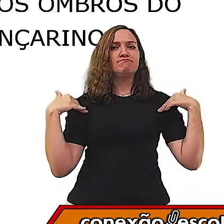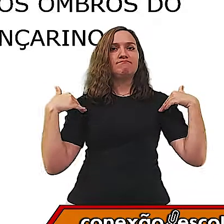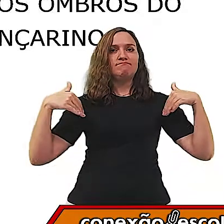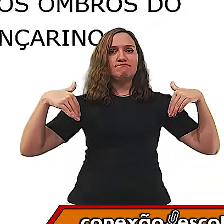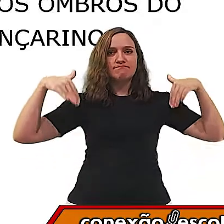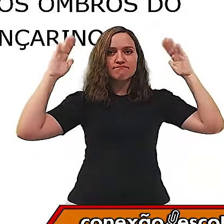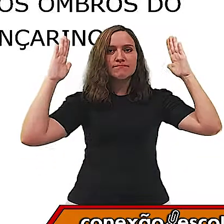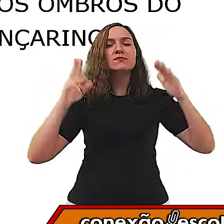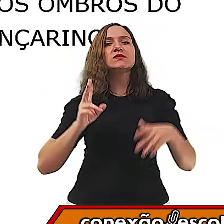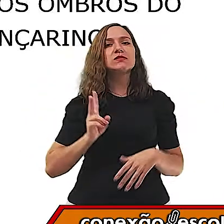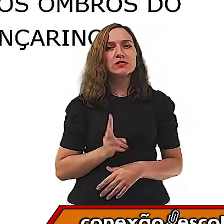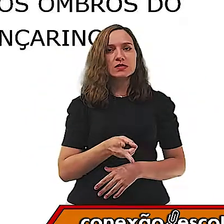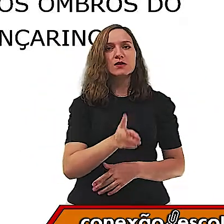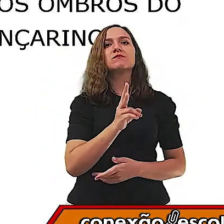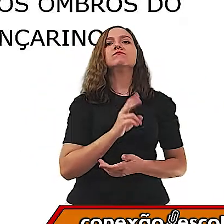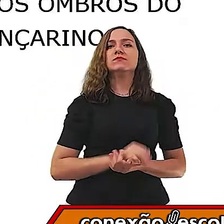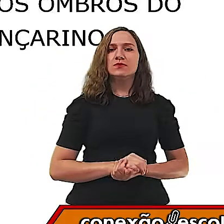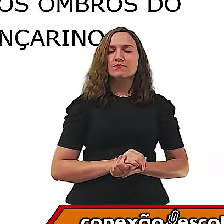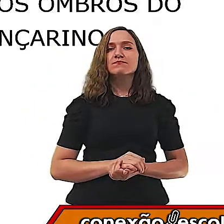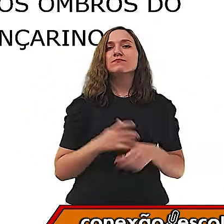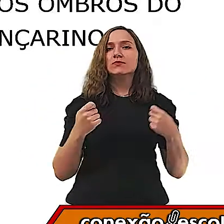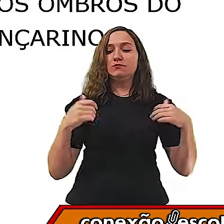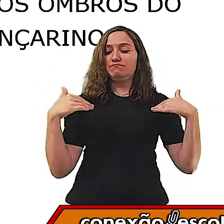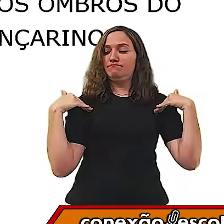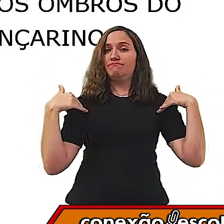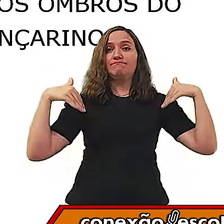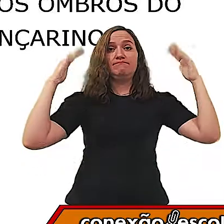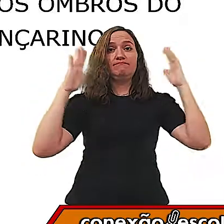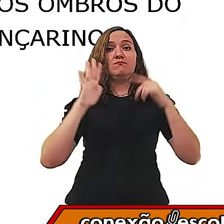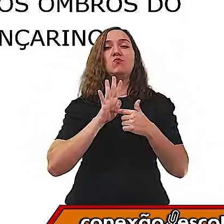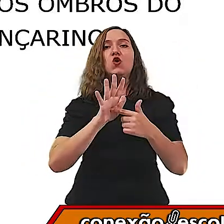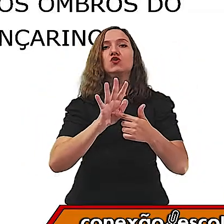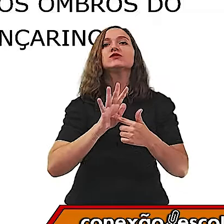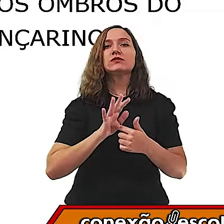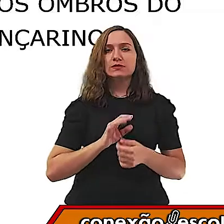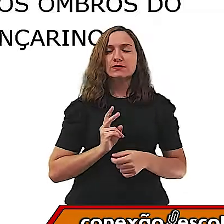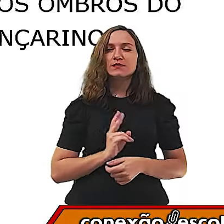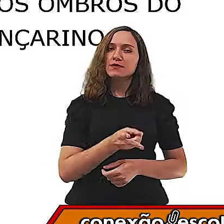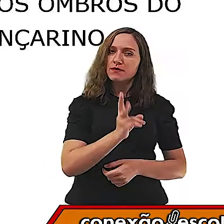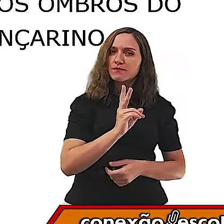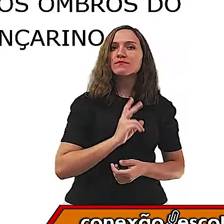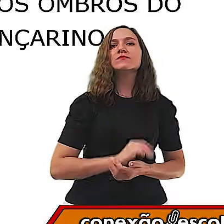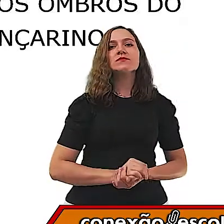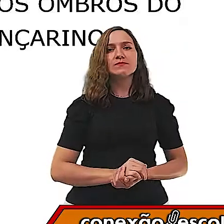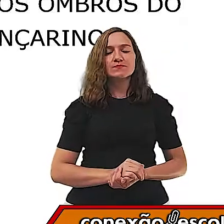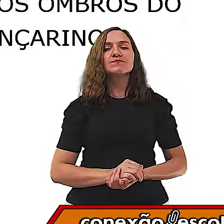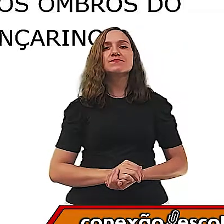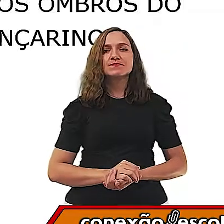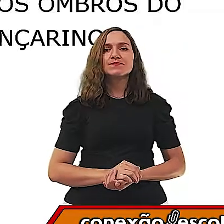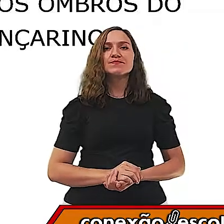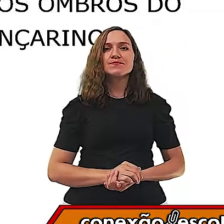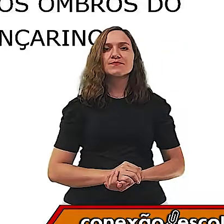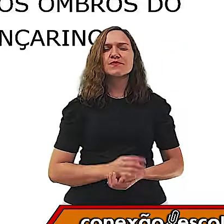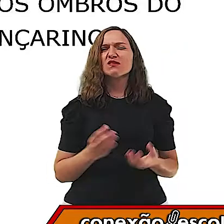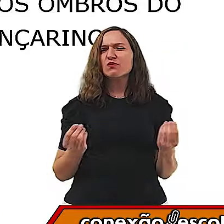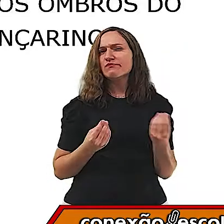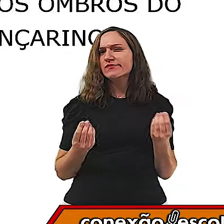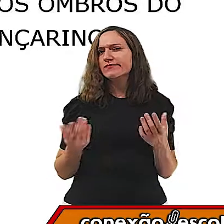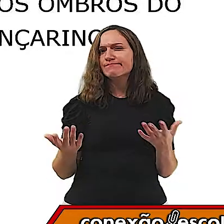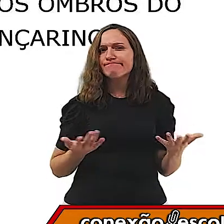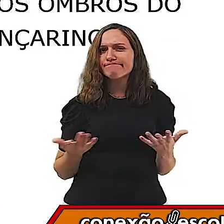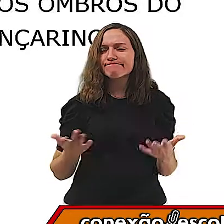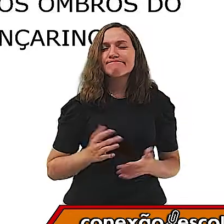posição mais alta. Acima dos ombros do dançarino. Como assim,